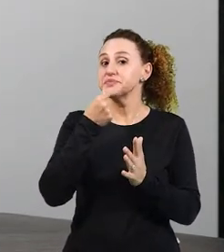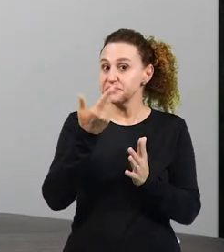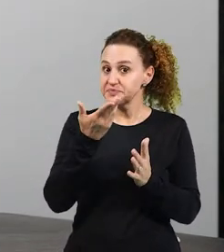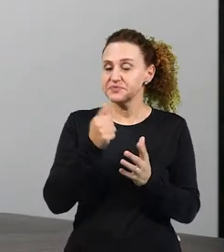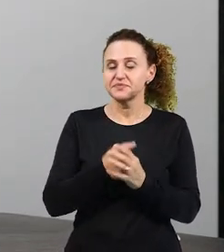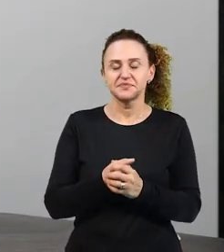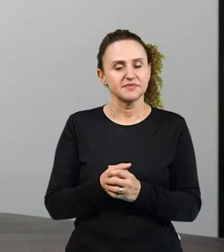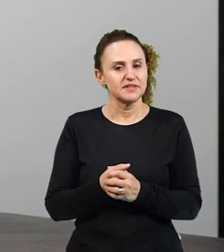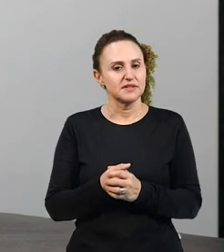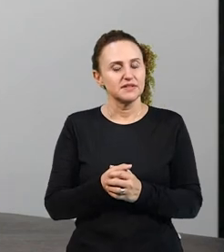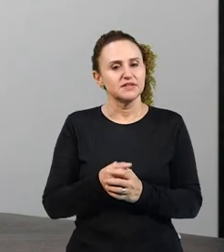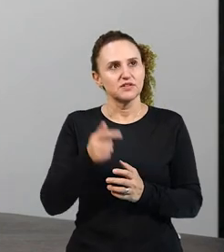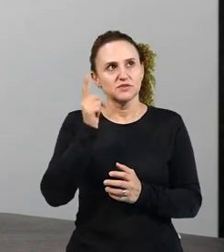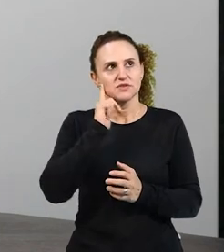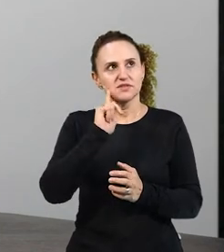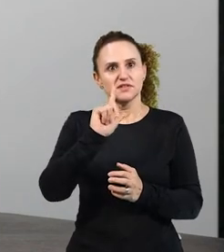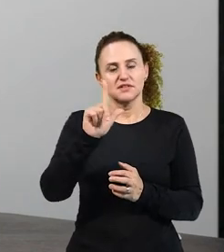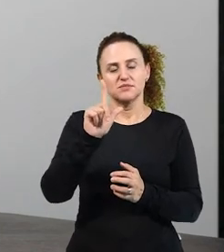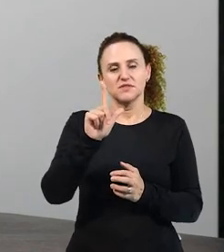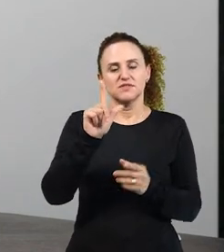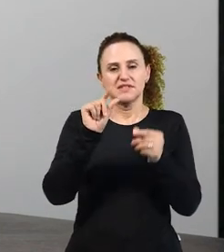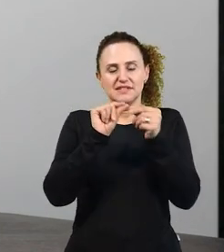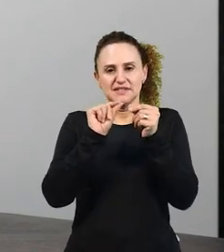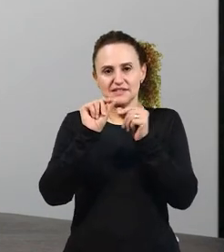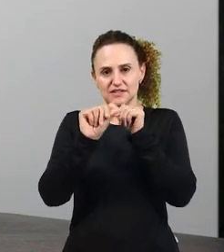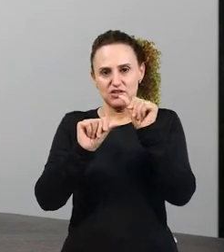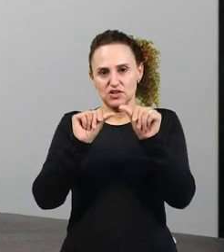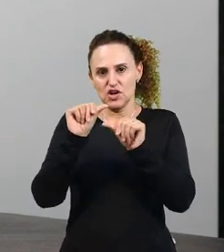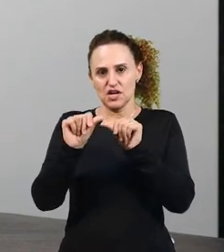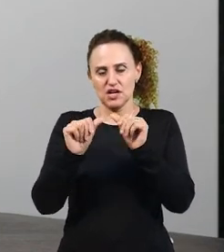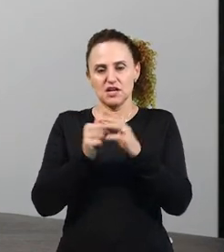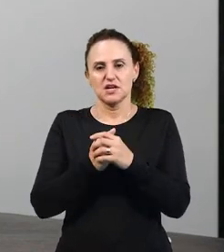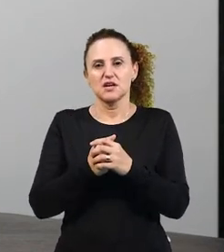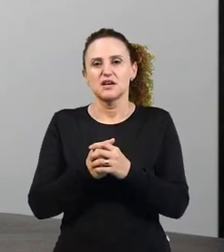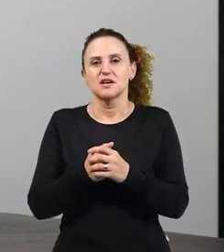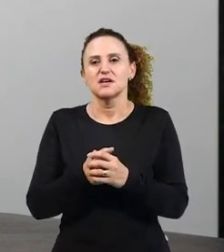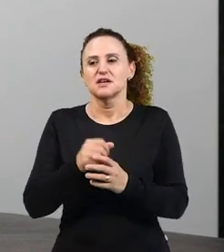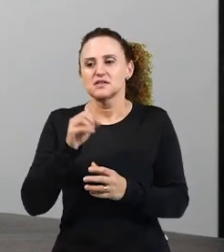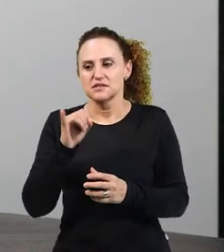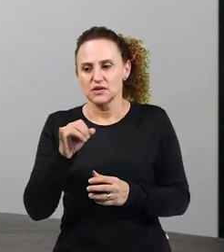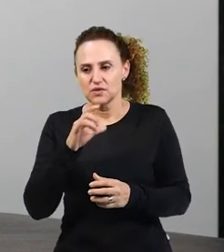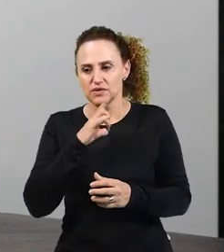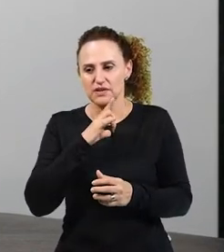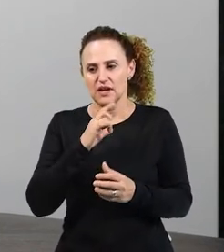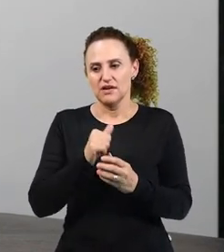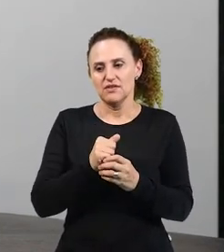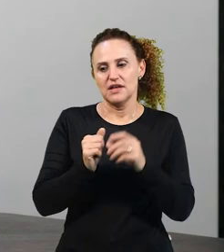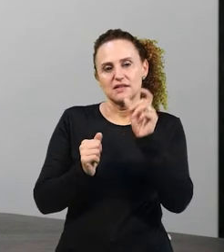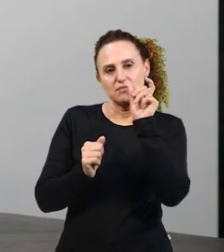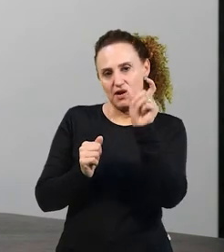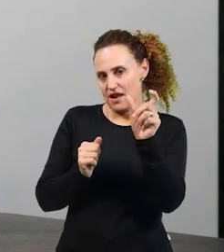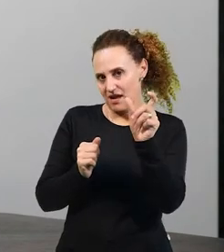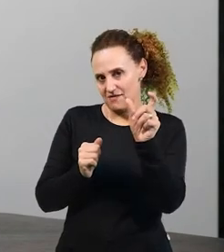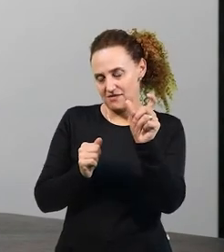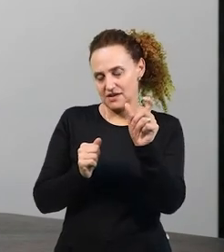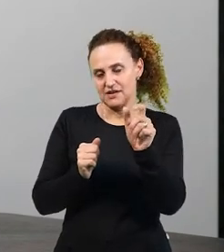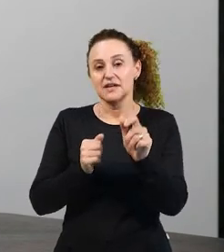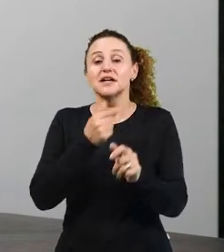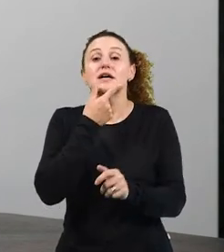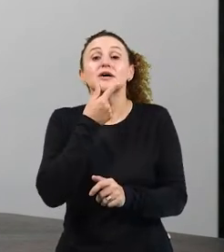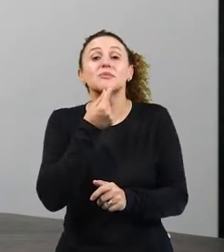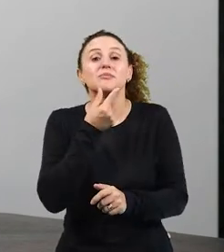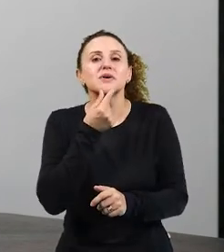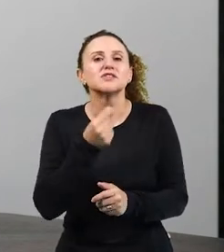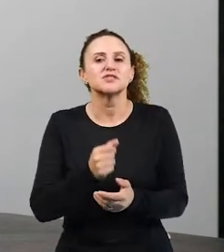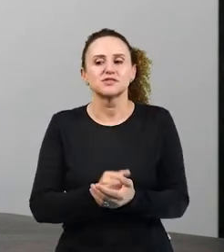fazer a troca, entendeu? Por exemplo, se você tem a palavra testemunho, aí eu vou ver, esse O vai indicar o